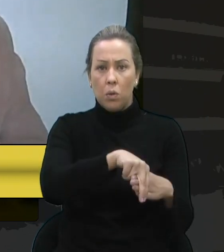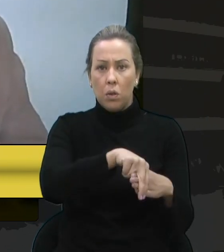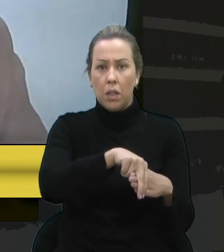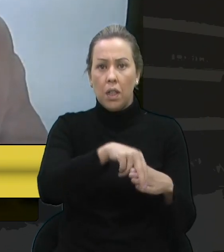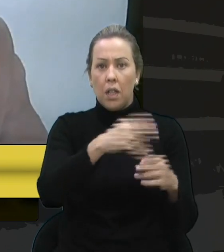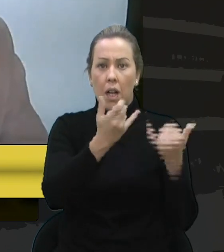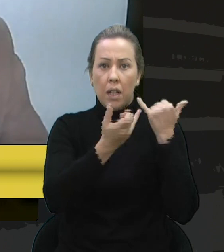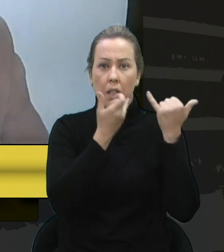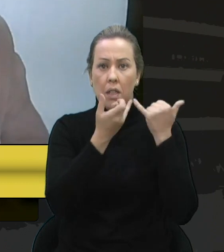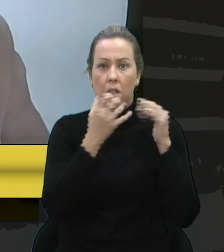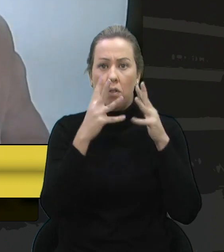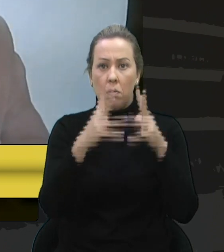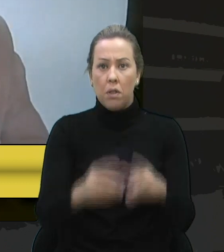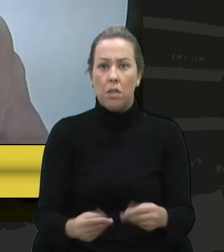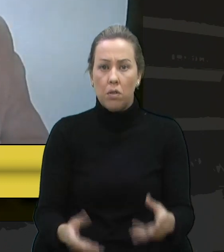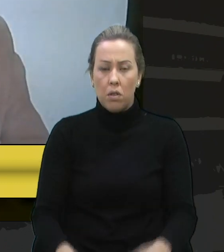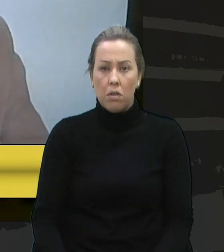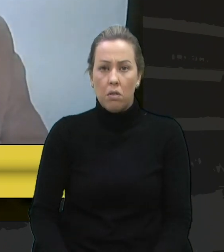informações.